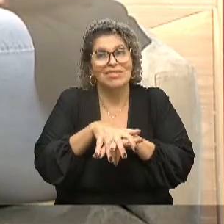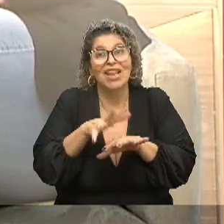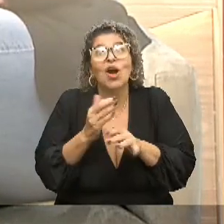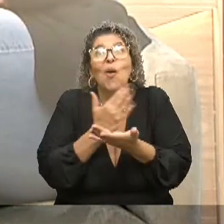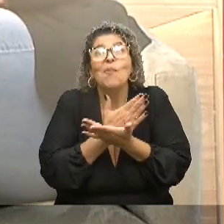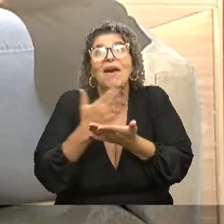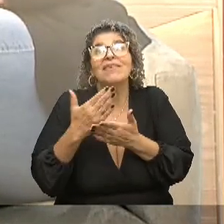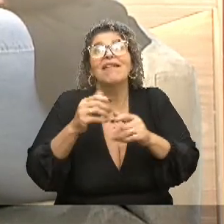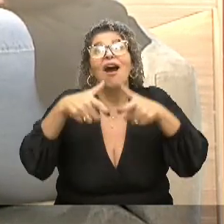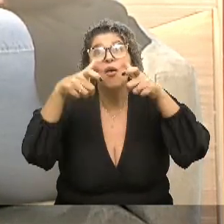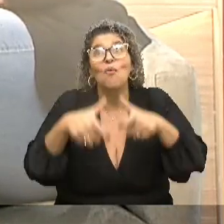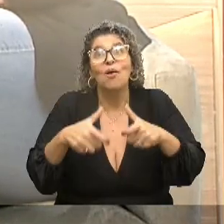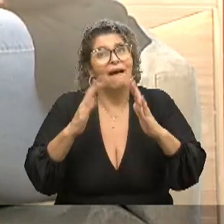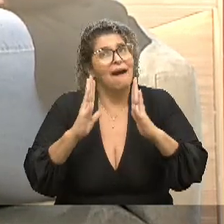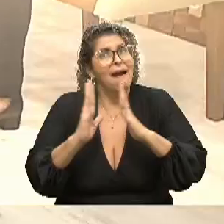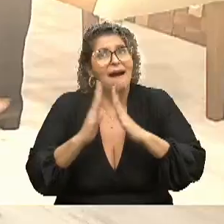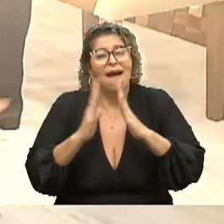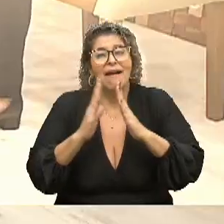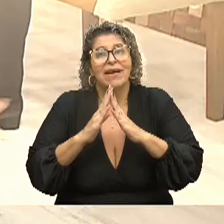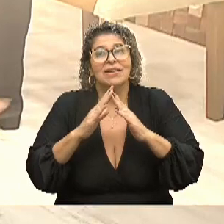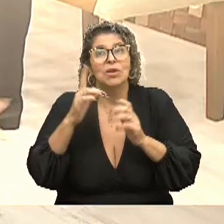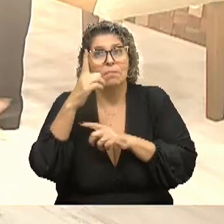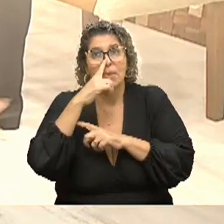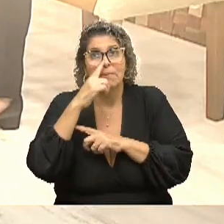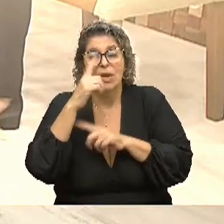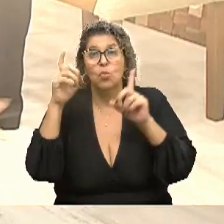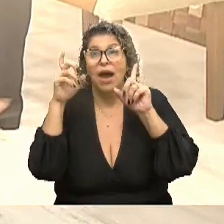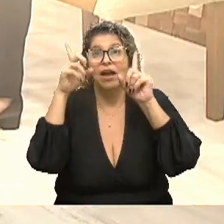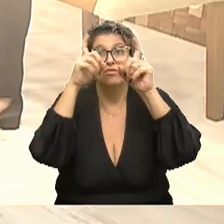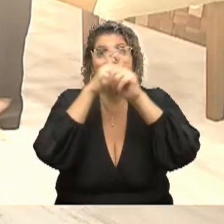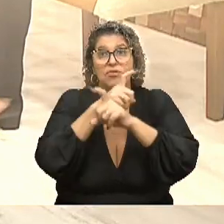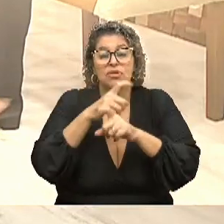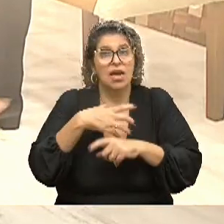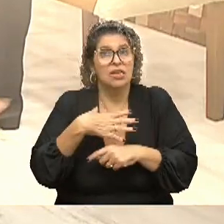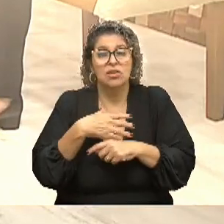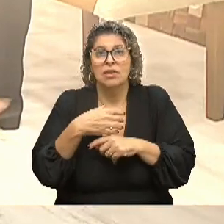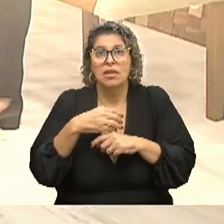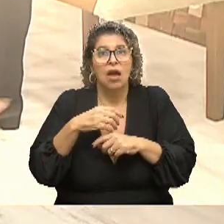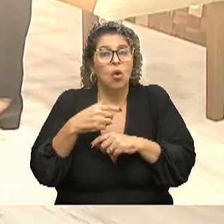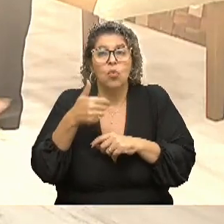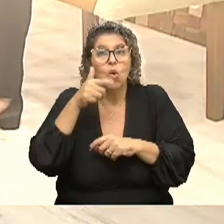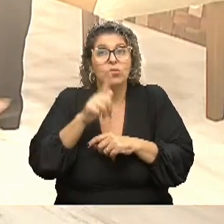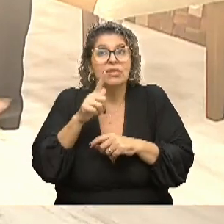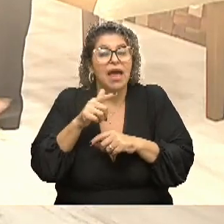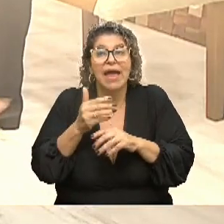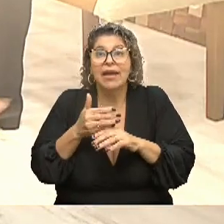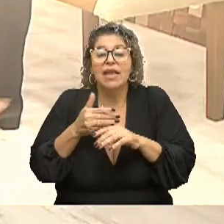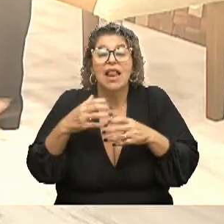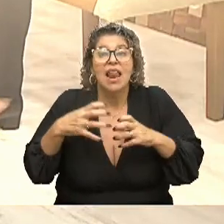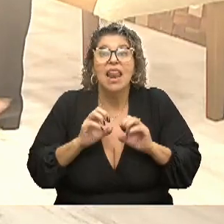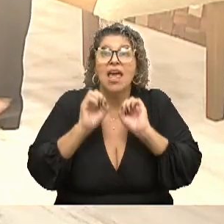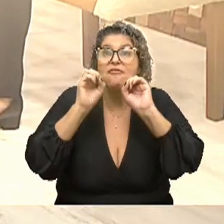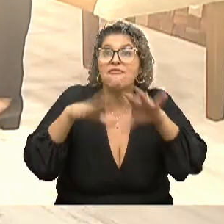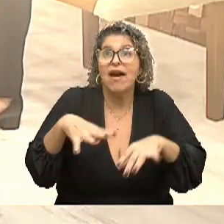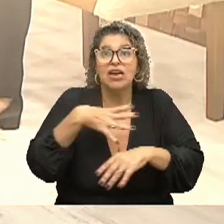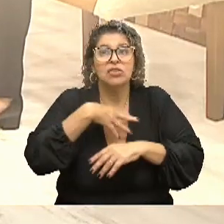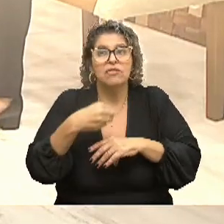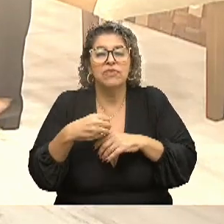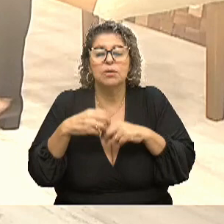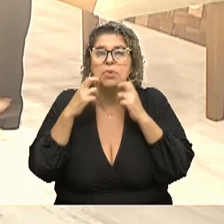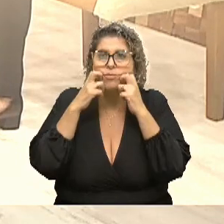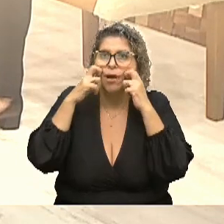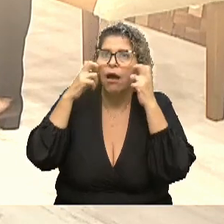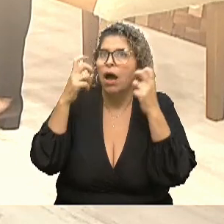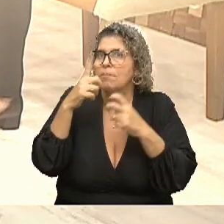casa. Sim. Muitas mães, por essa dificuldade, não saem com seus filhos, né, Luciana? Sim. Ou passam constrangimento nos espaços públicos.